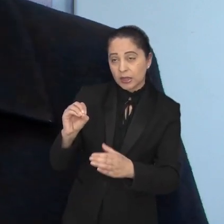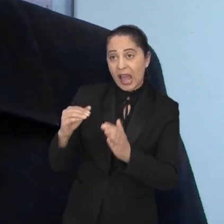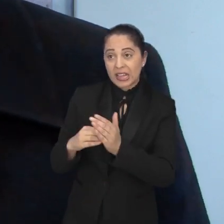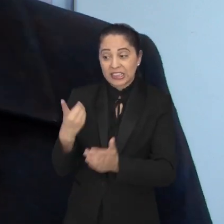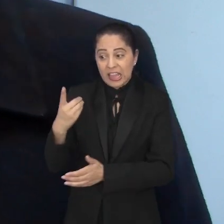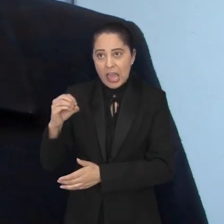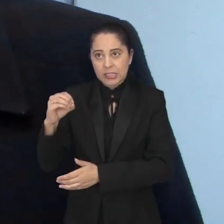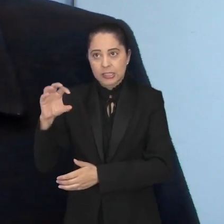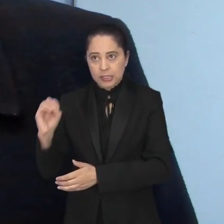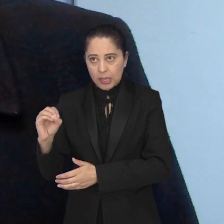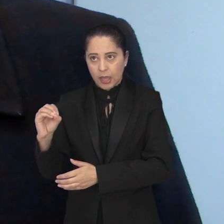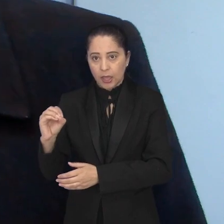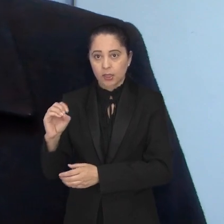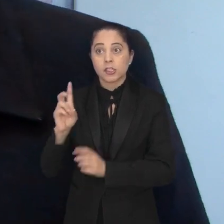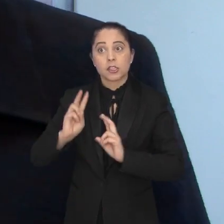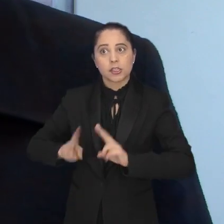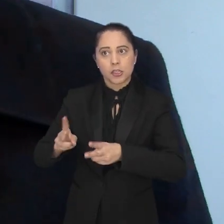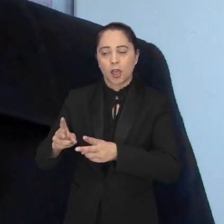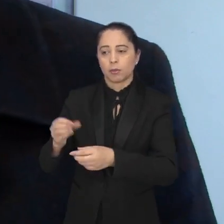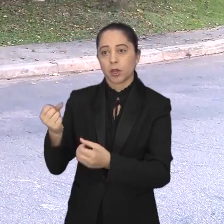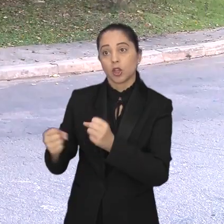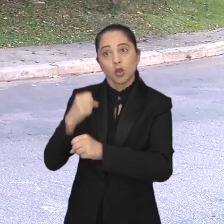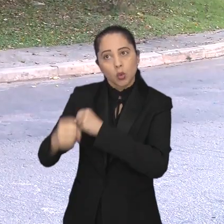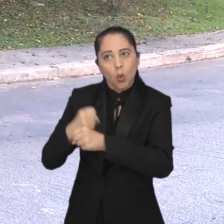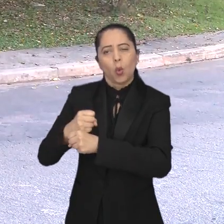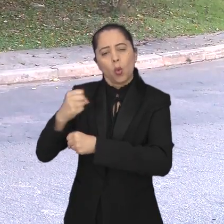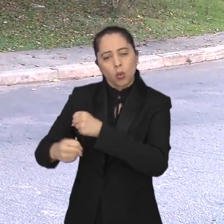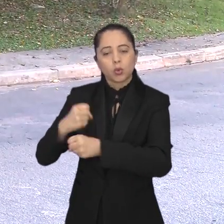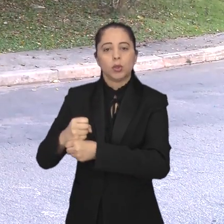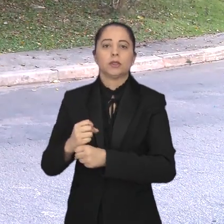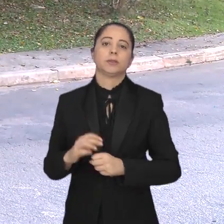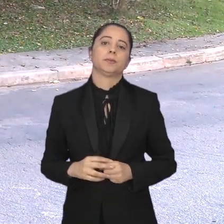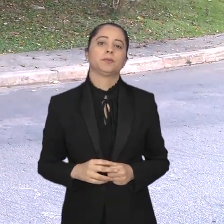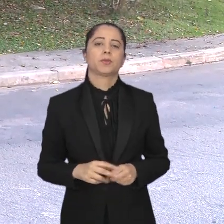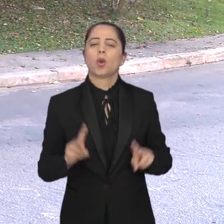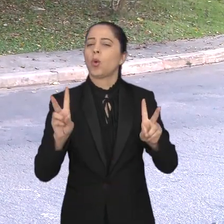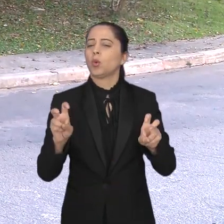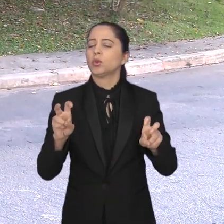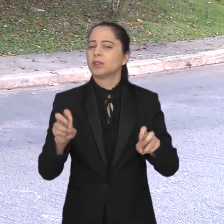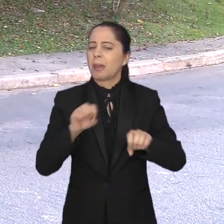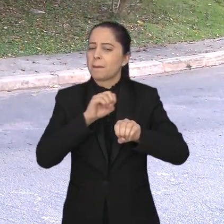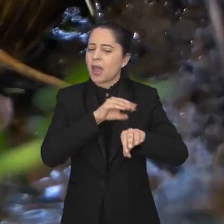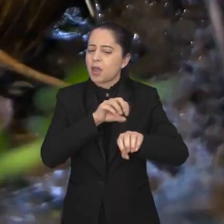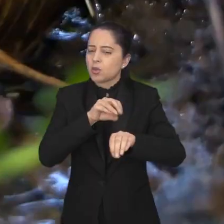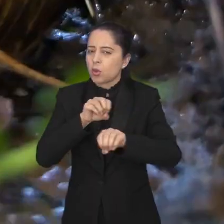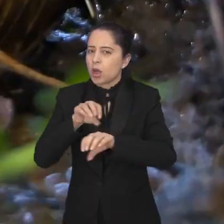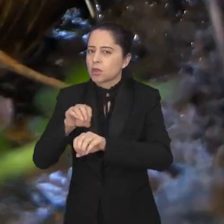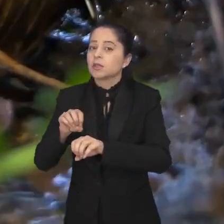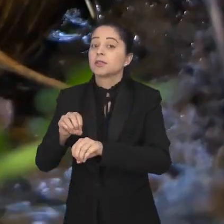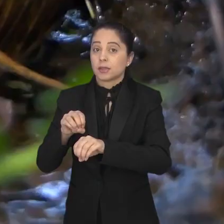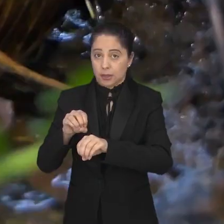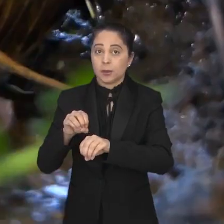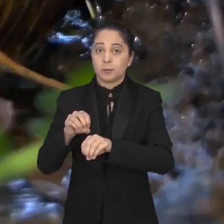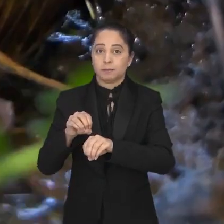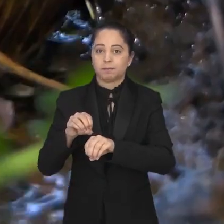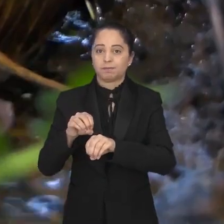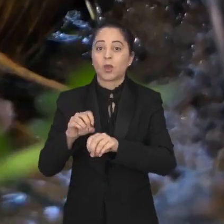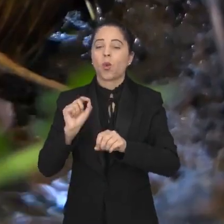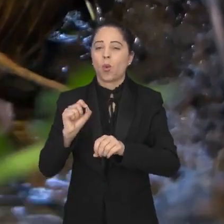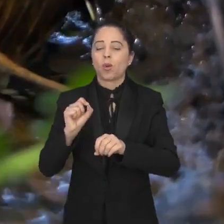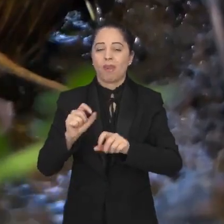50 a 100 hectares todos os anos. E falando na importância da educação, a aposta de muitos especialistas